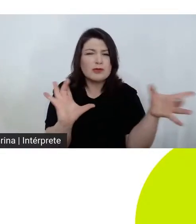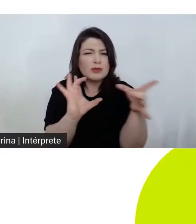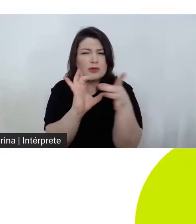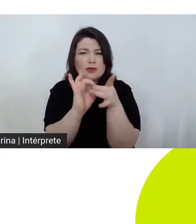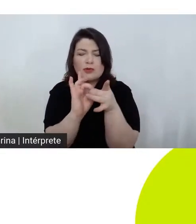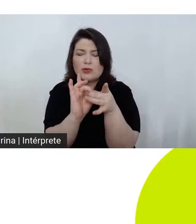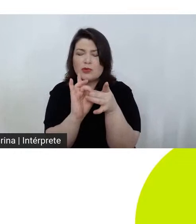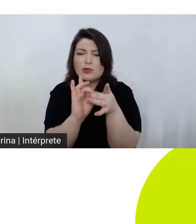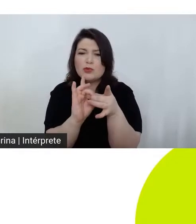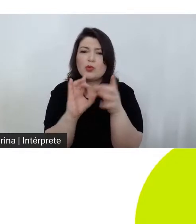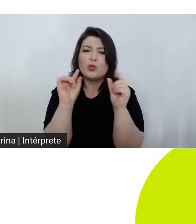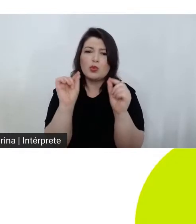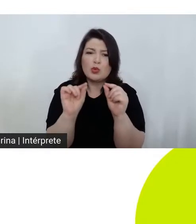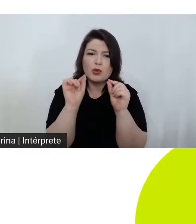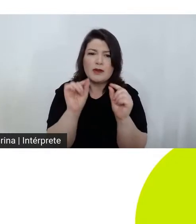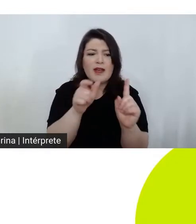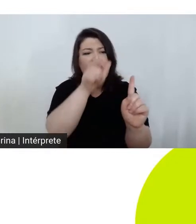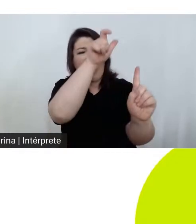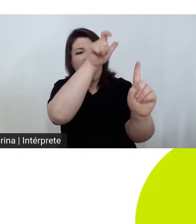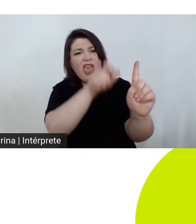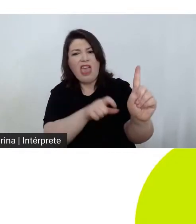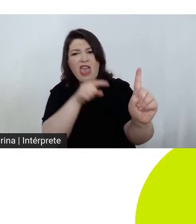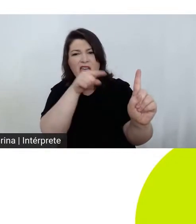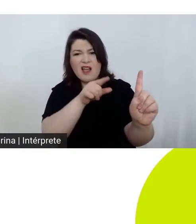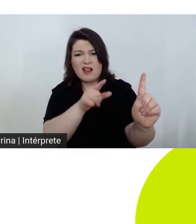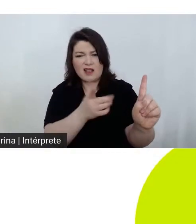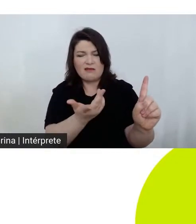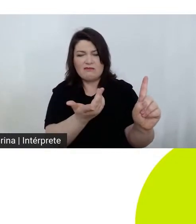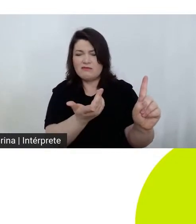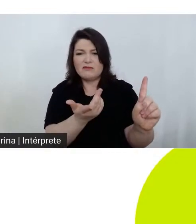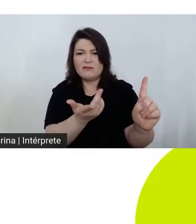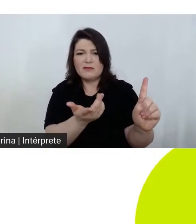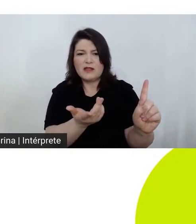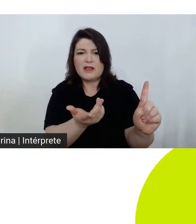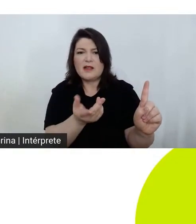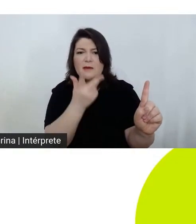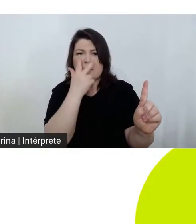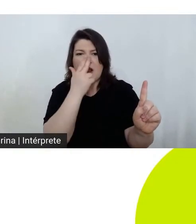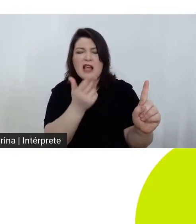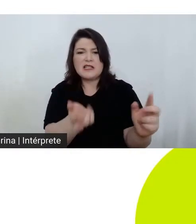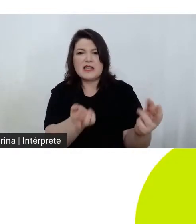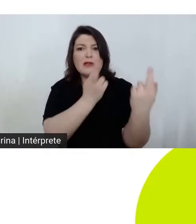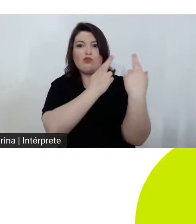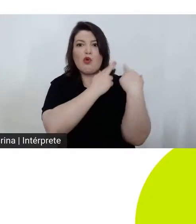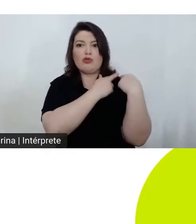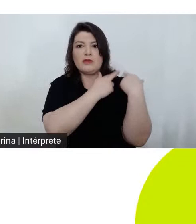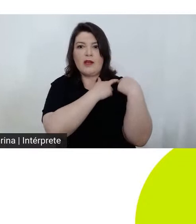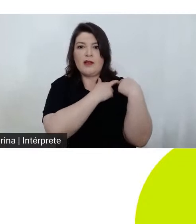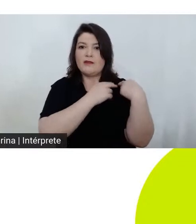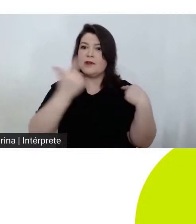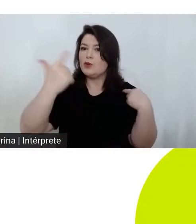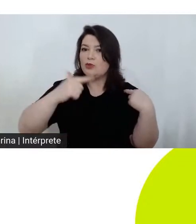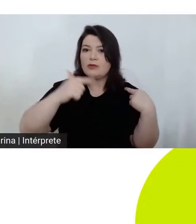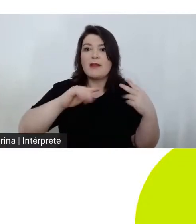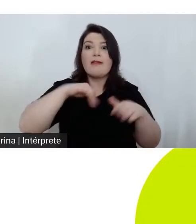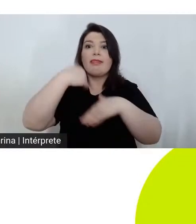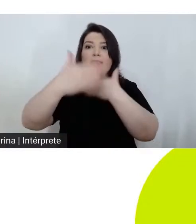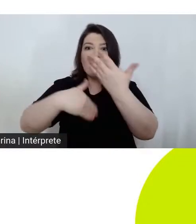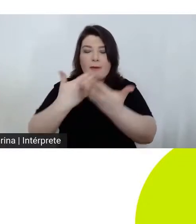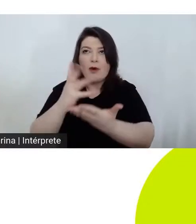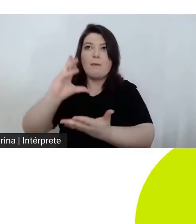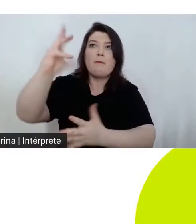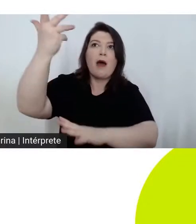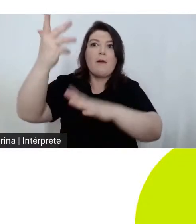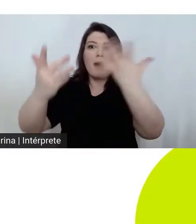capaz de se responsabilizar por eles e se engajar em suas consequências. Atos